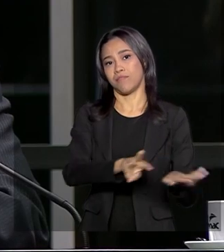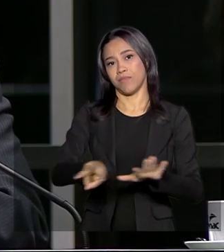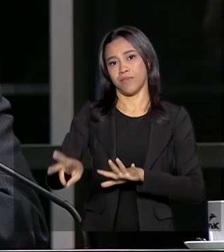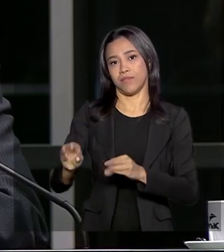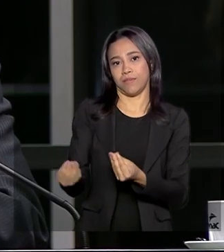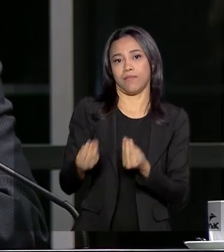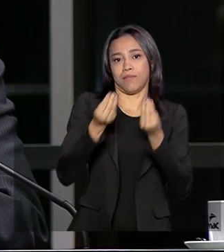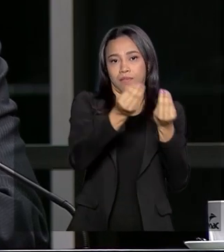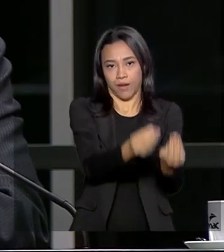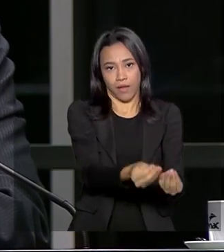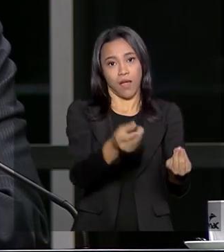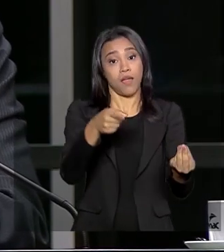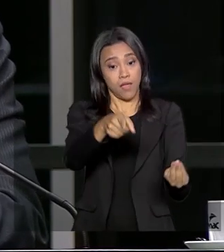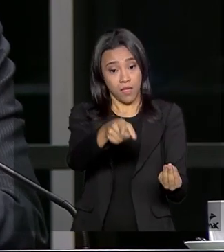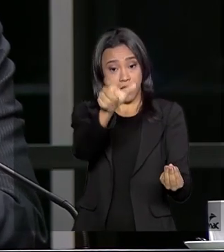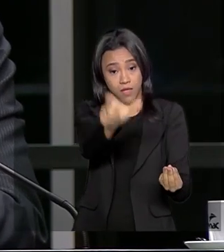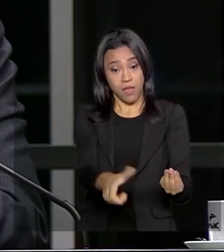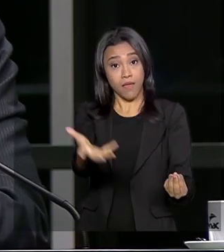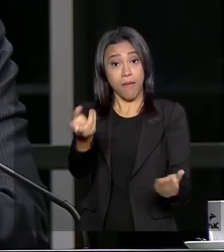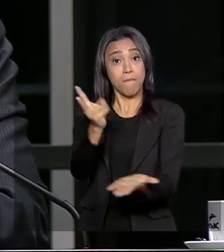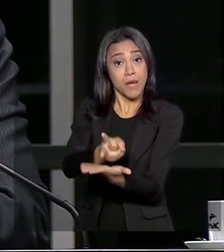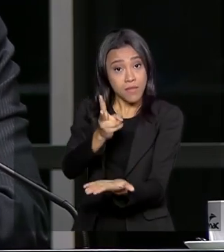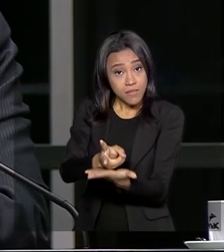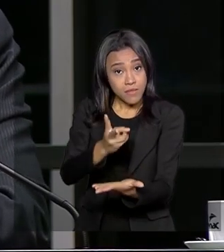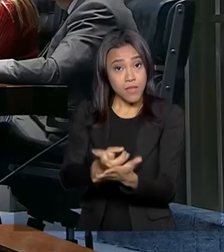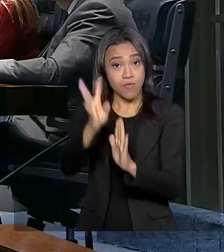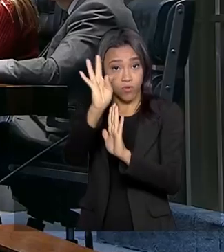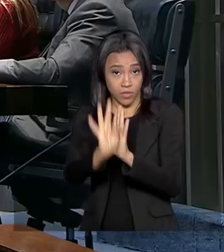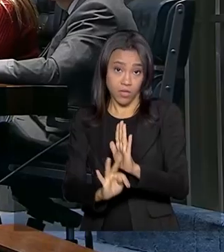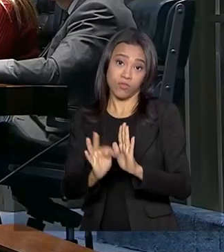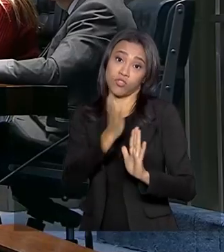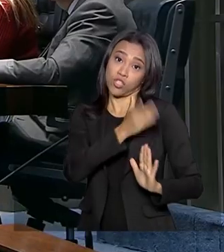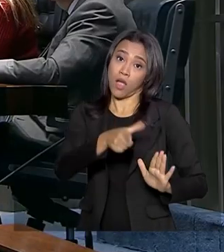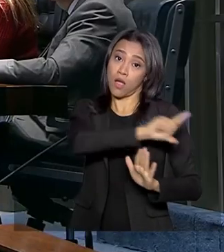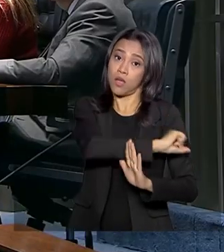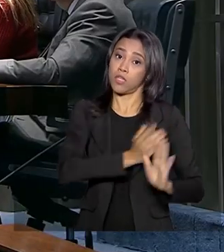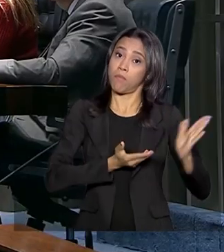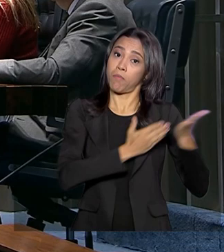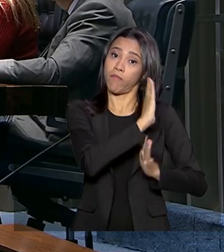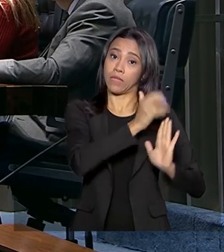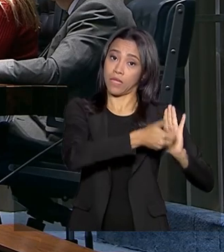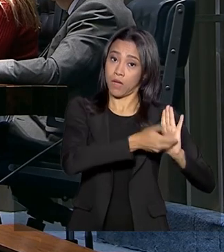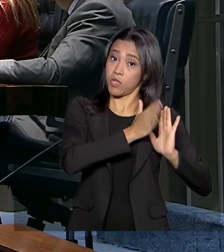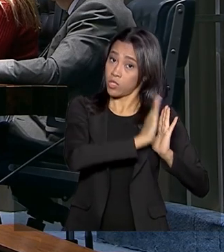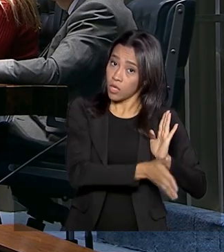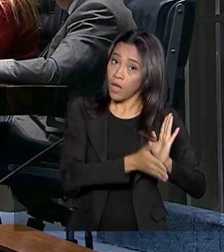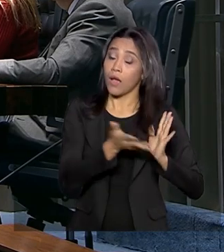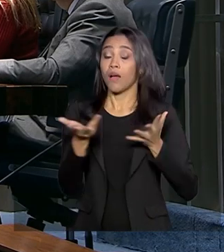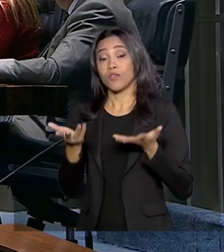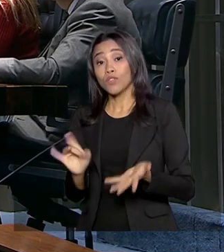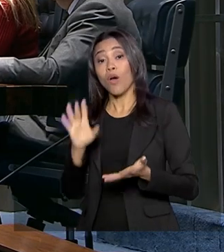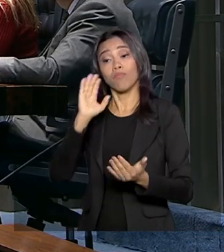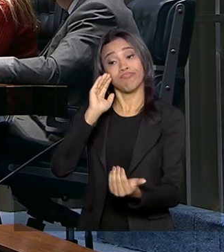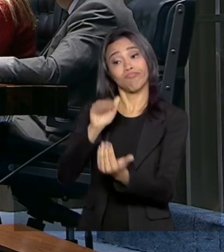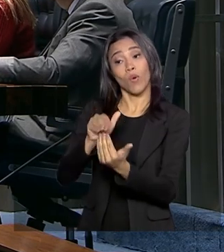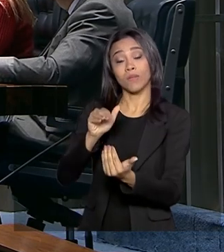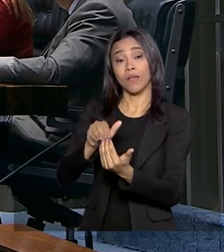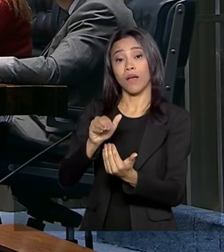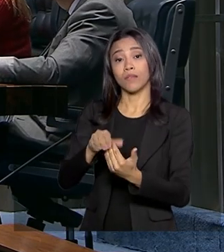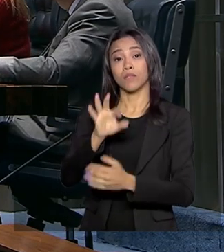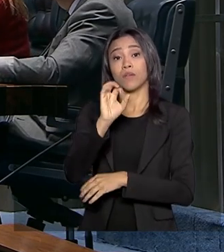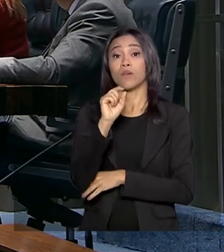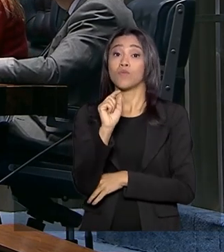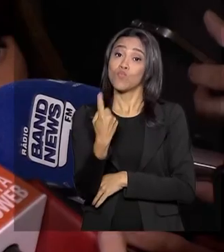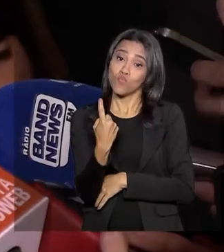Ele defende a manutenção do texto aprovado pelos deputados e disse que, por enquanto, só há consenso em torno de